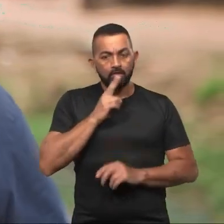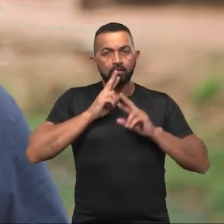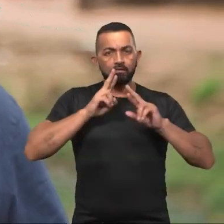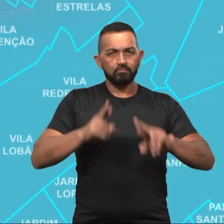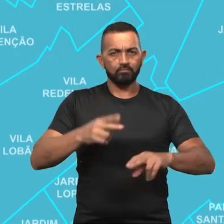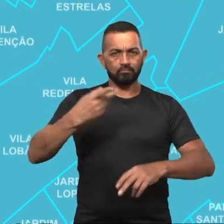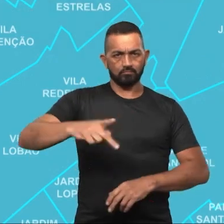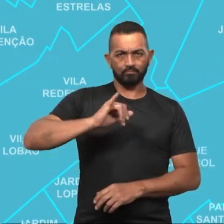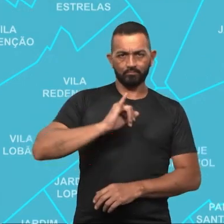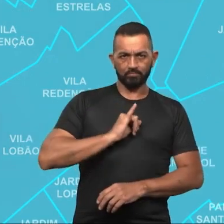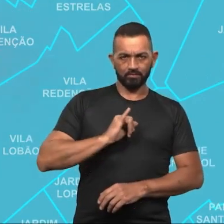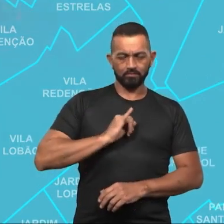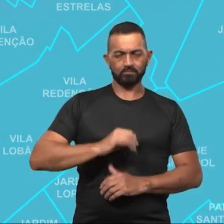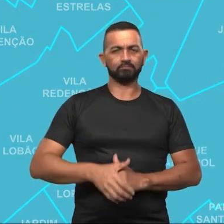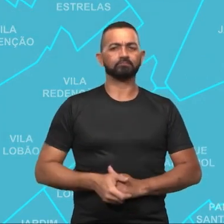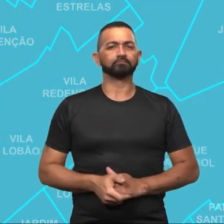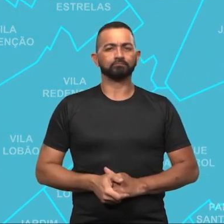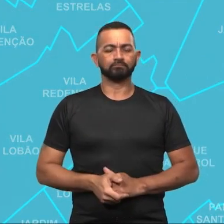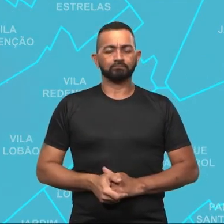Imperatriz.